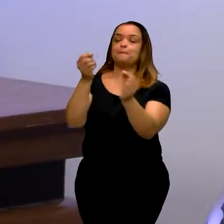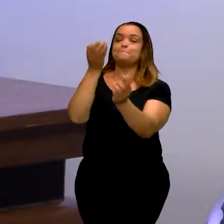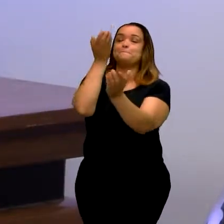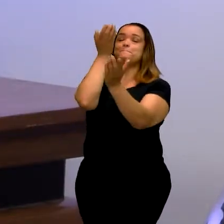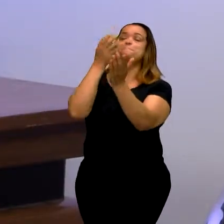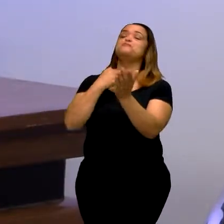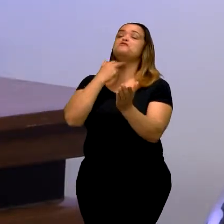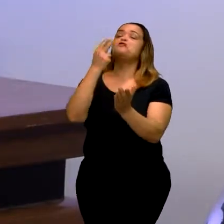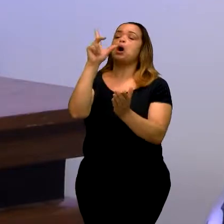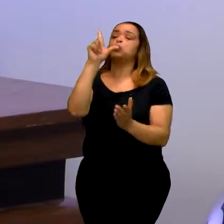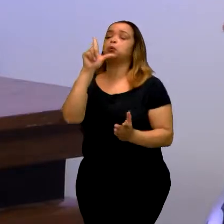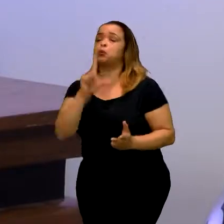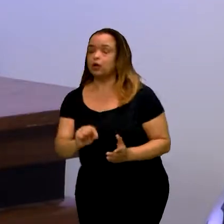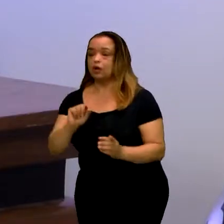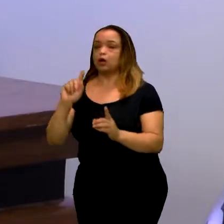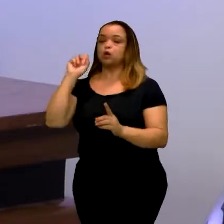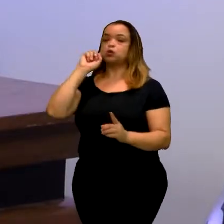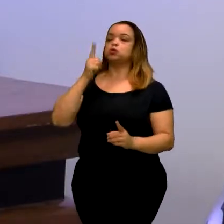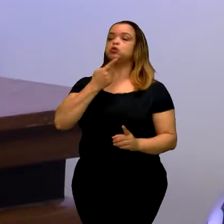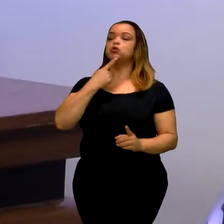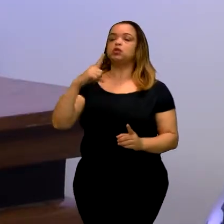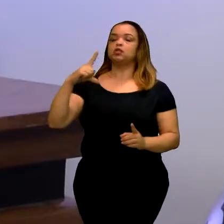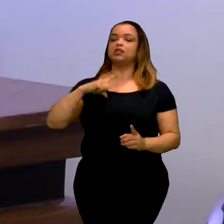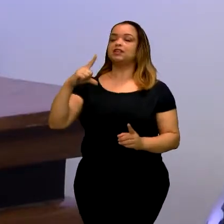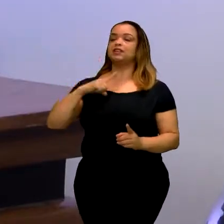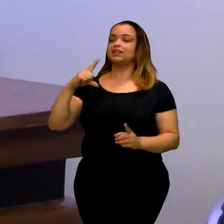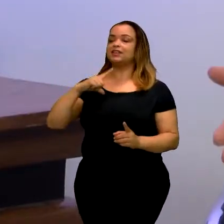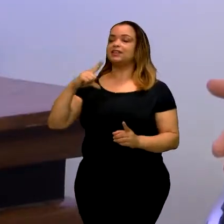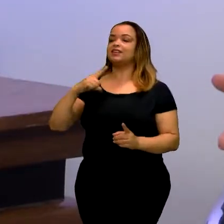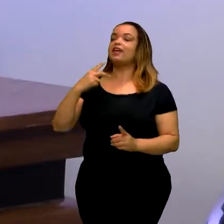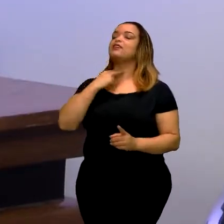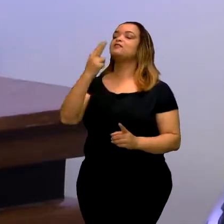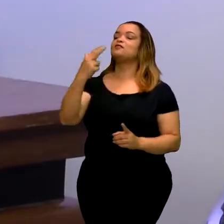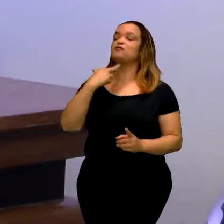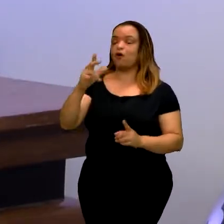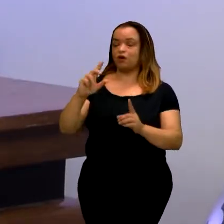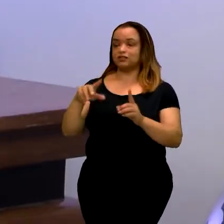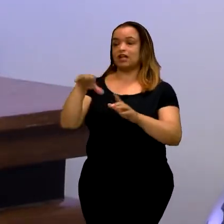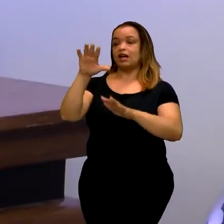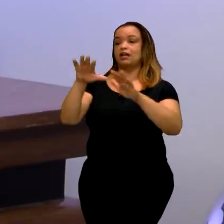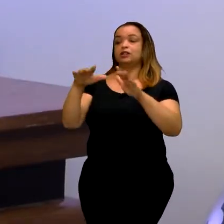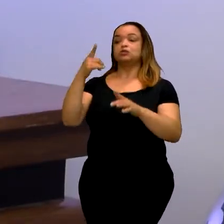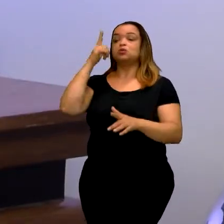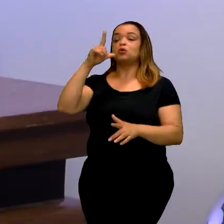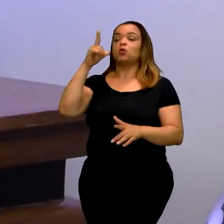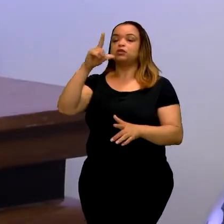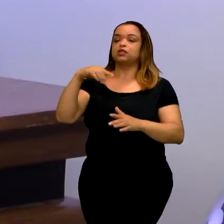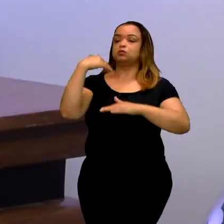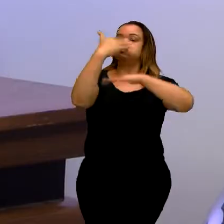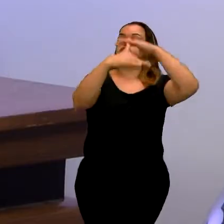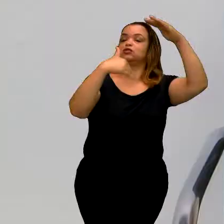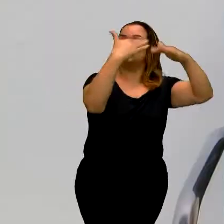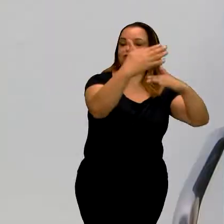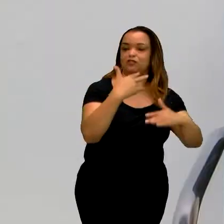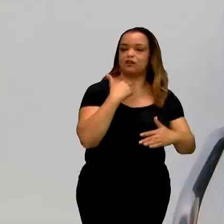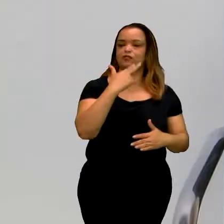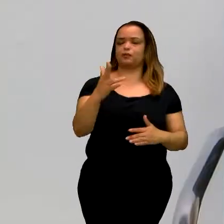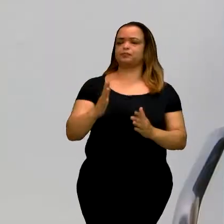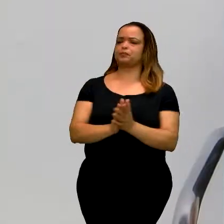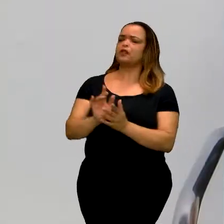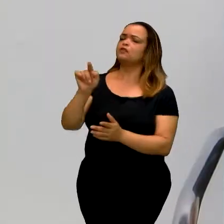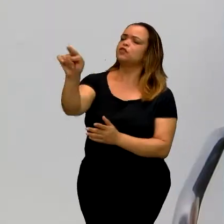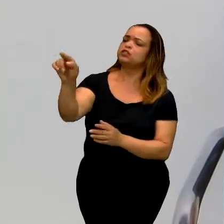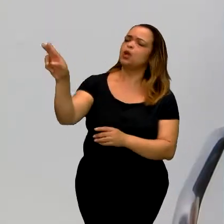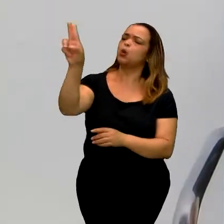surdo, não. Ele tem voz. Só não desenvolveu a fala com certo método para poder... E qual foi o